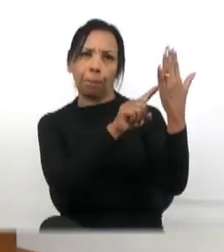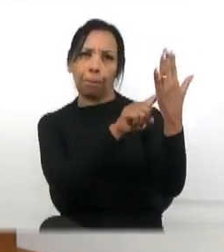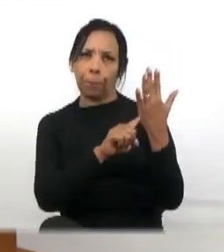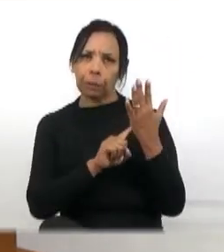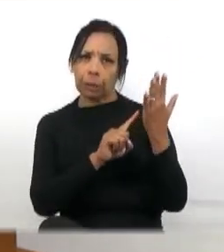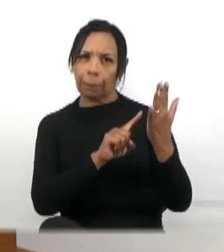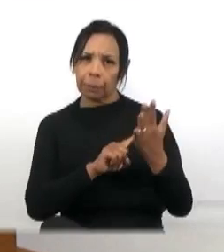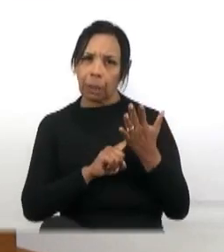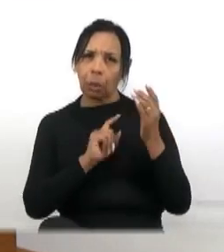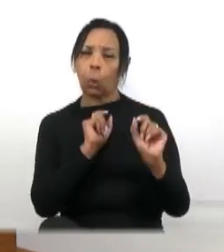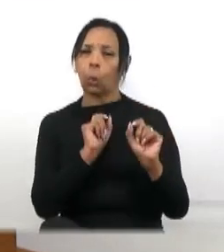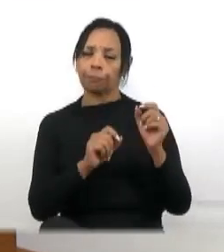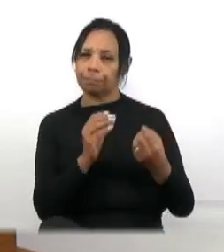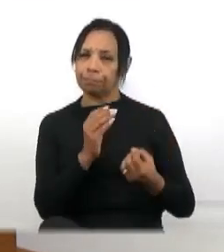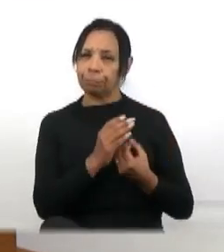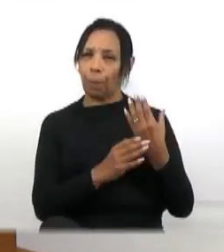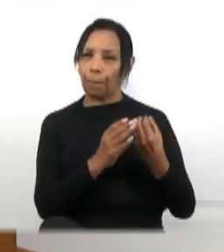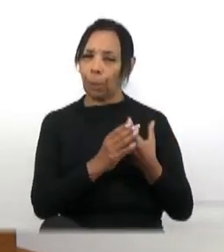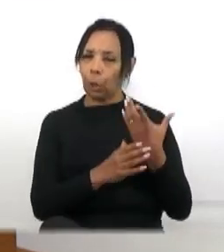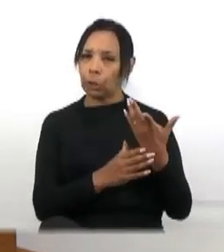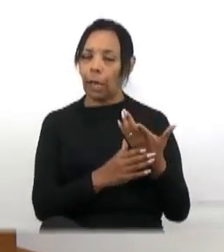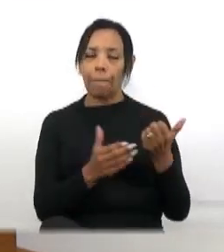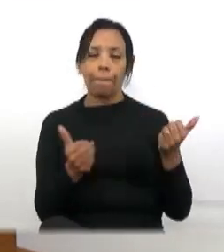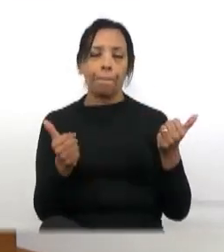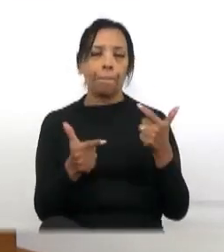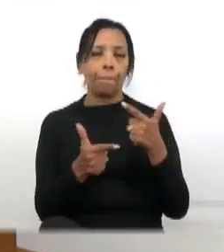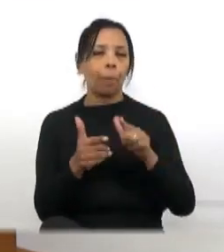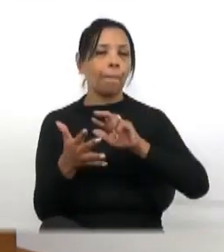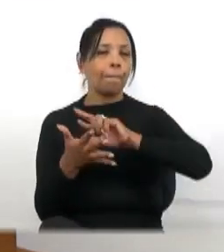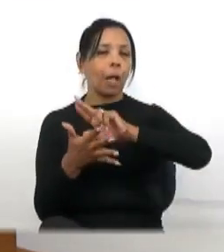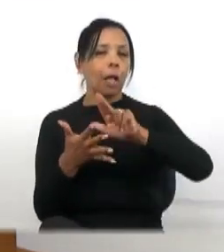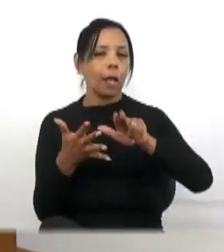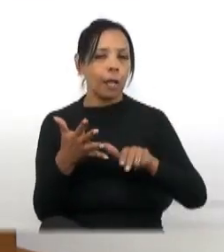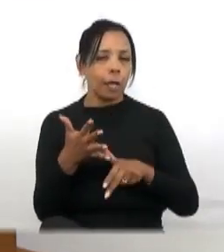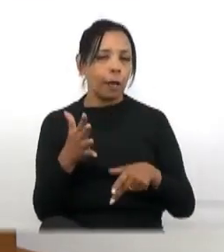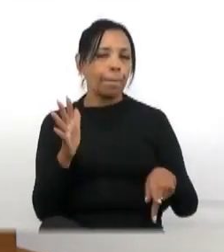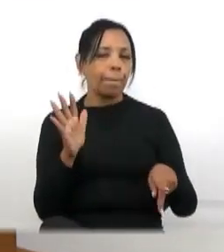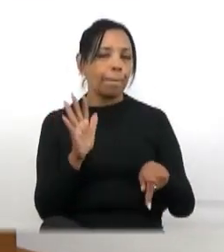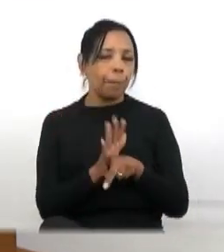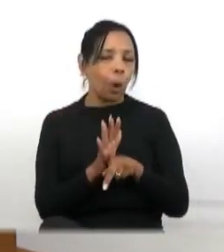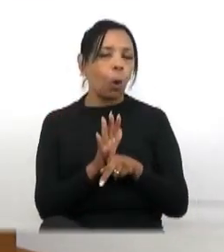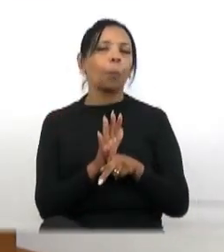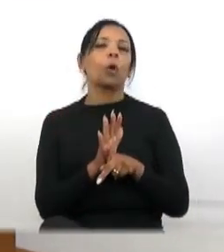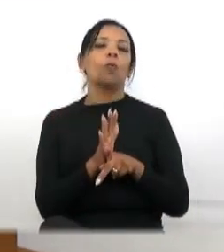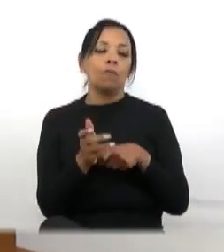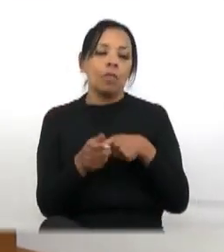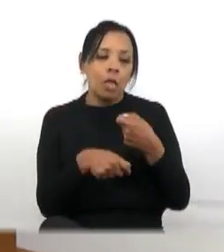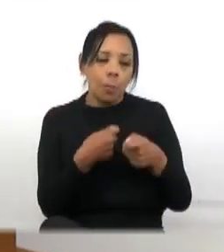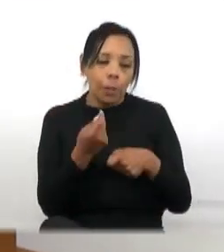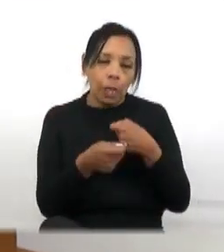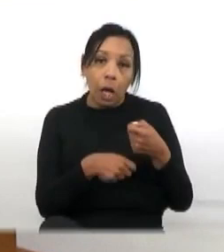É assim, é um caos o caixa da prefeitura. É o pior caixa, na minha opinião, do mundo.